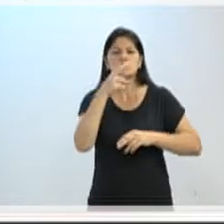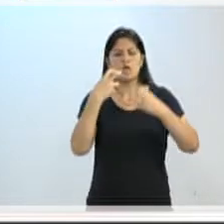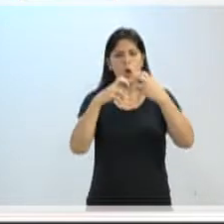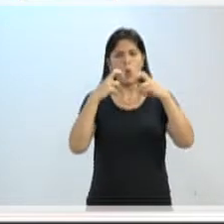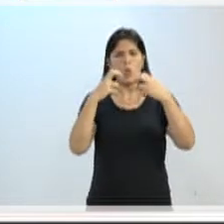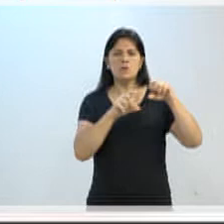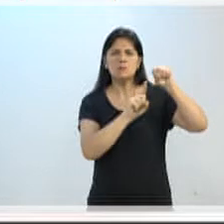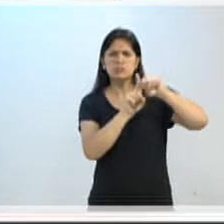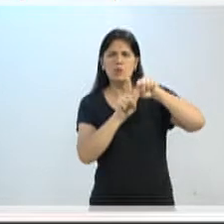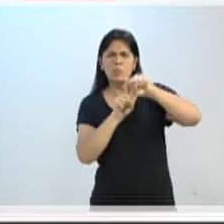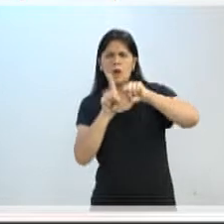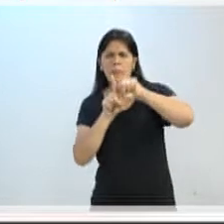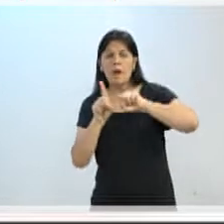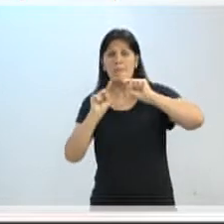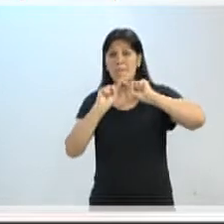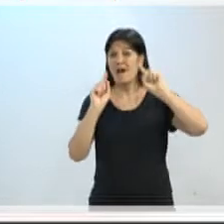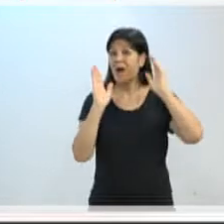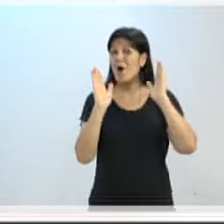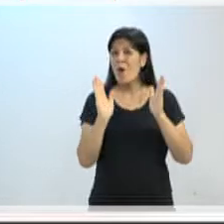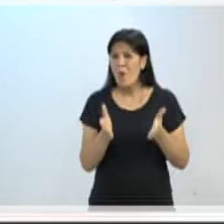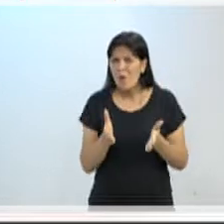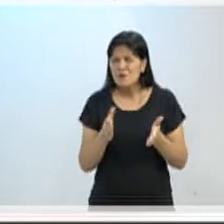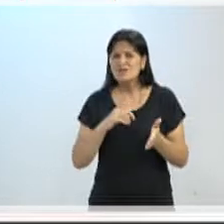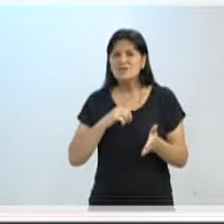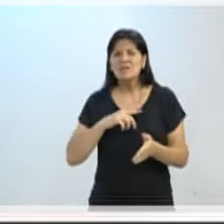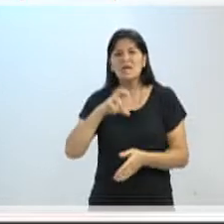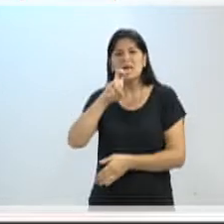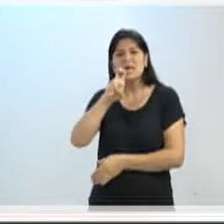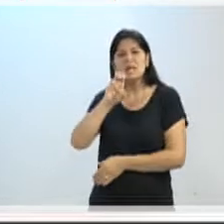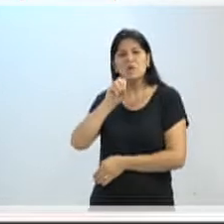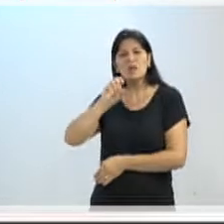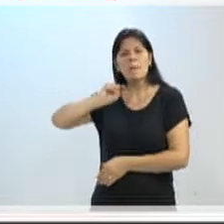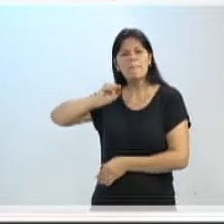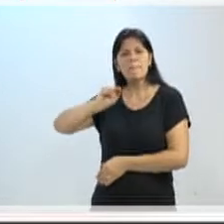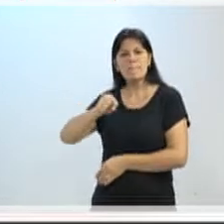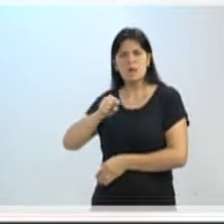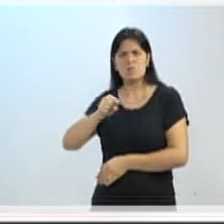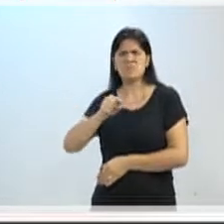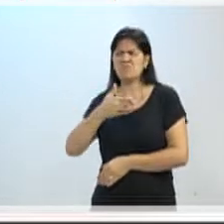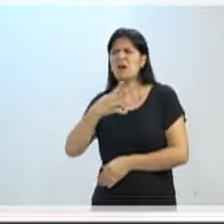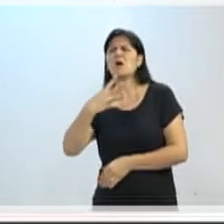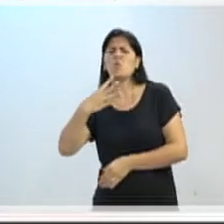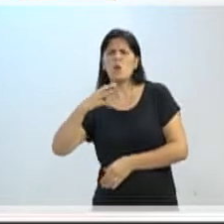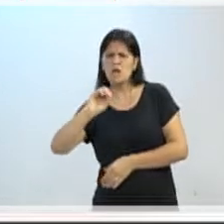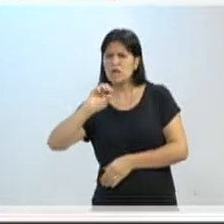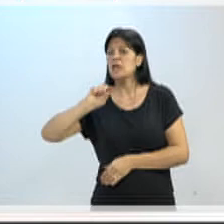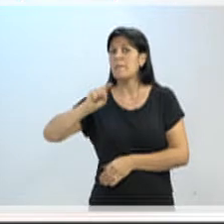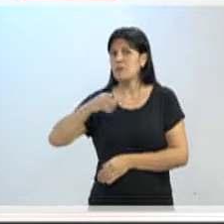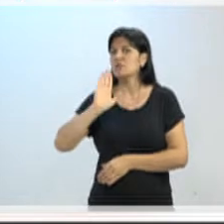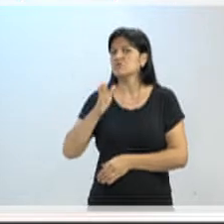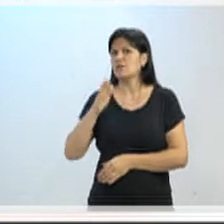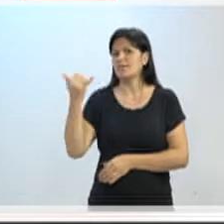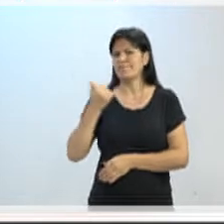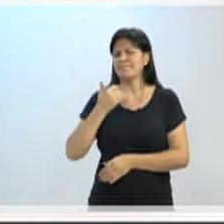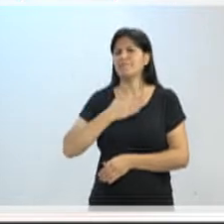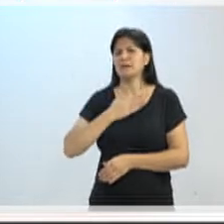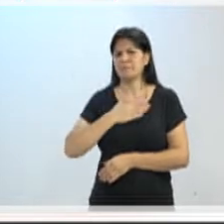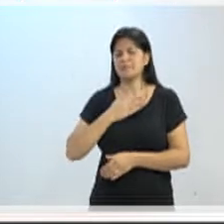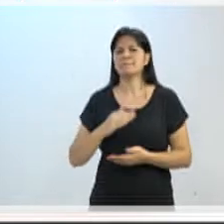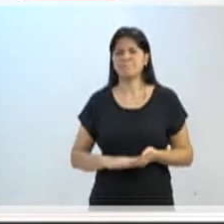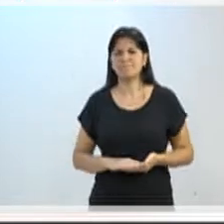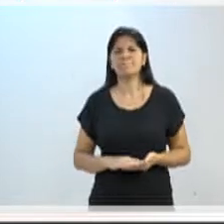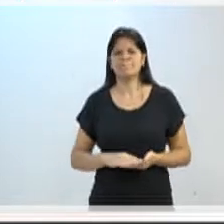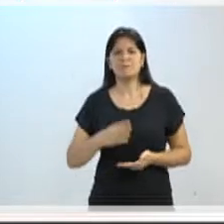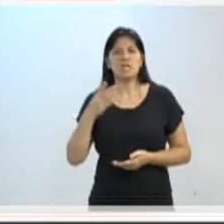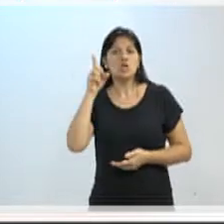acho que 50 mil, uma por dia, uma coisa assim, 40 mil, já estão me corrigindo lá de trás, 40 mil por dia,